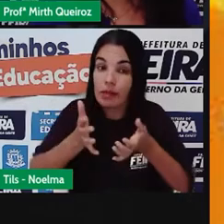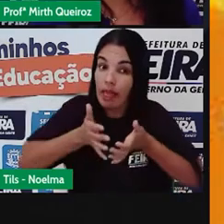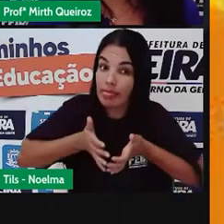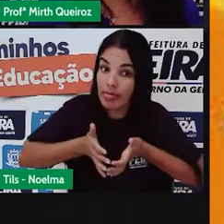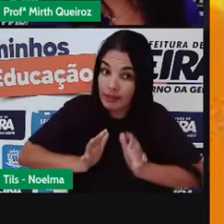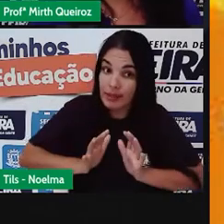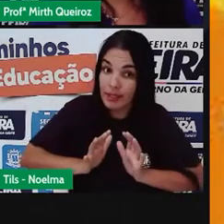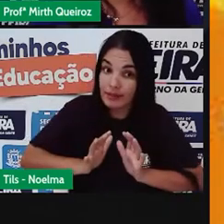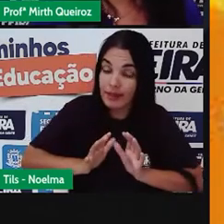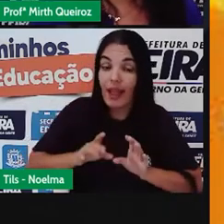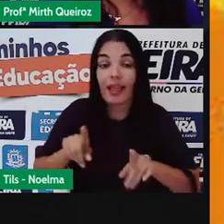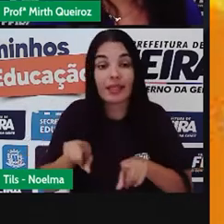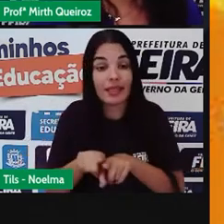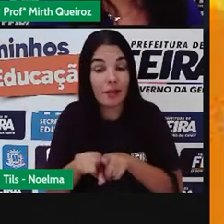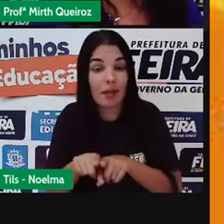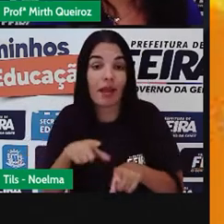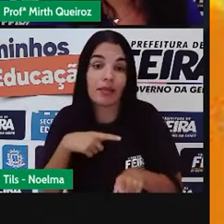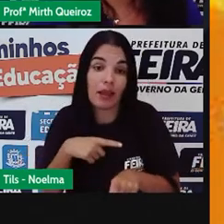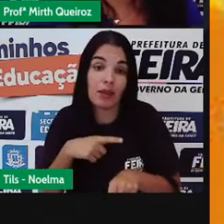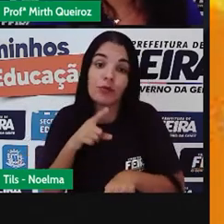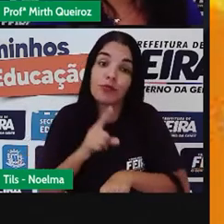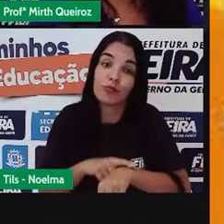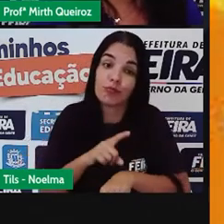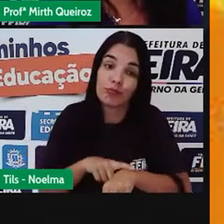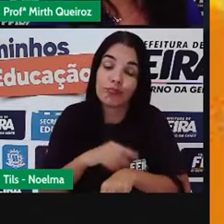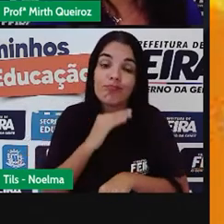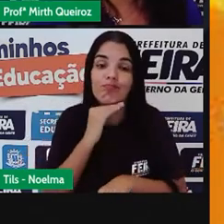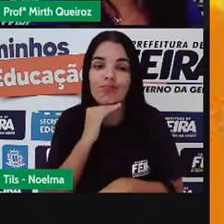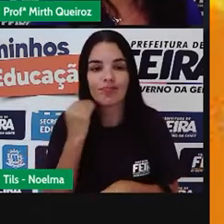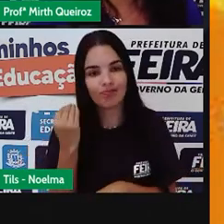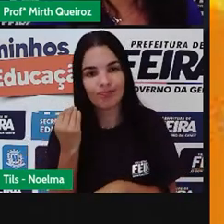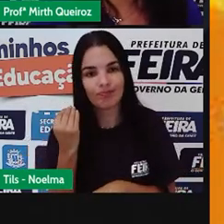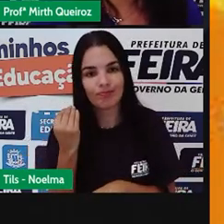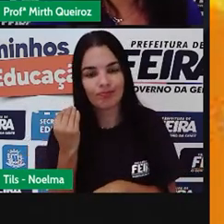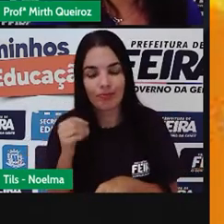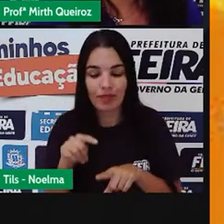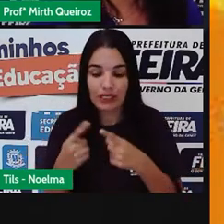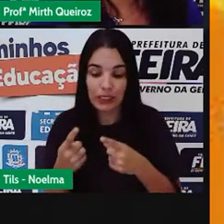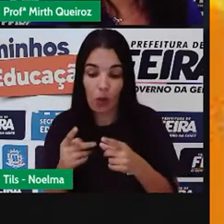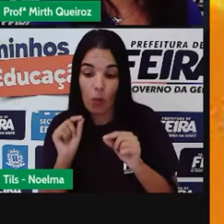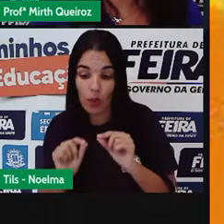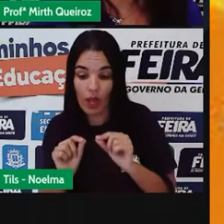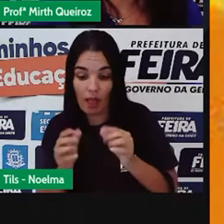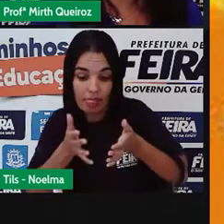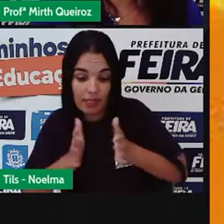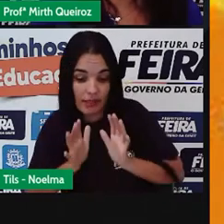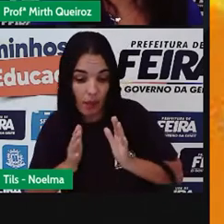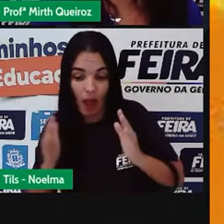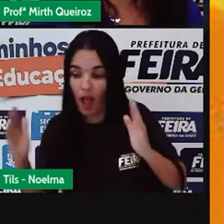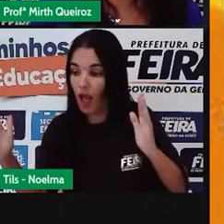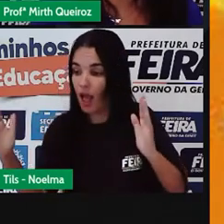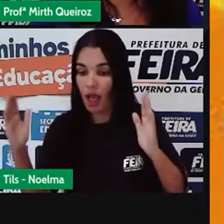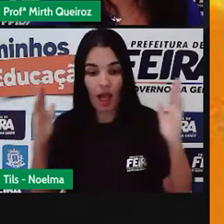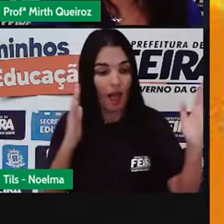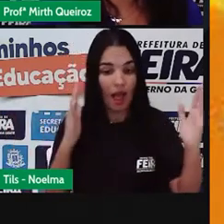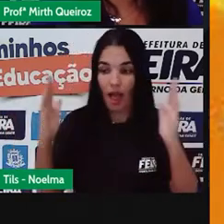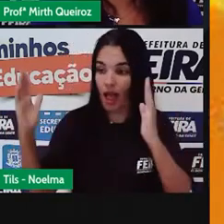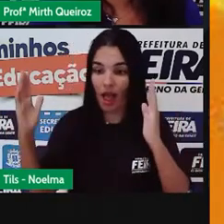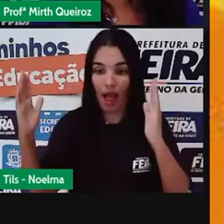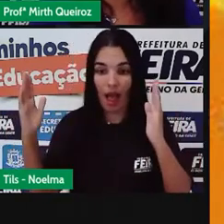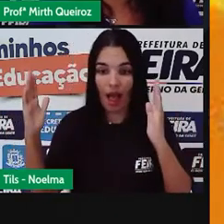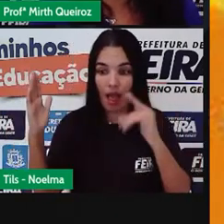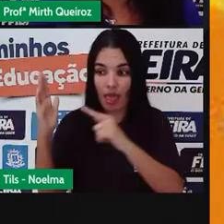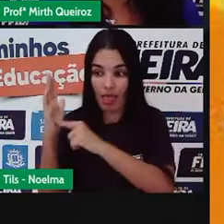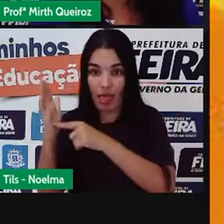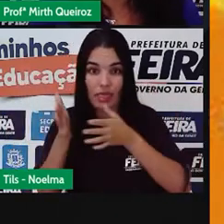e tem o período em que a gente morre. E dentro desse período que vai desde o nosso nascimento até a nossa morte, a gente passa